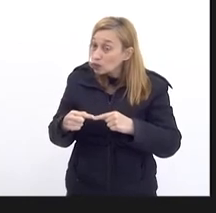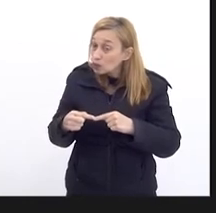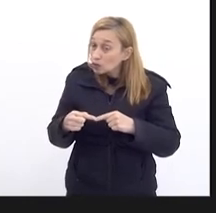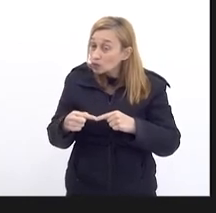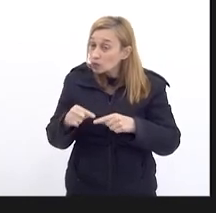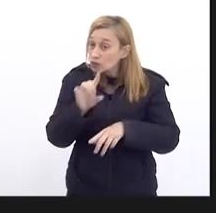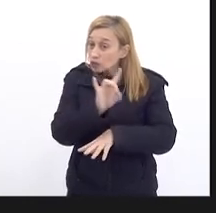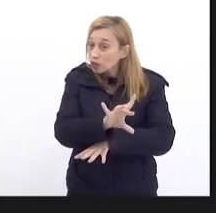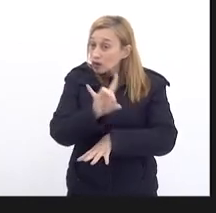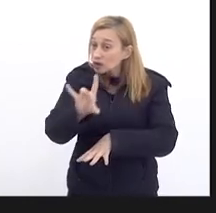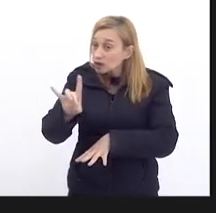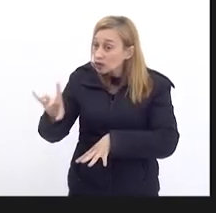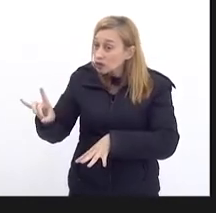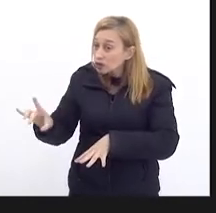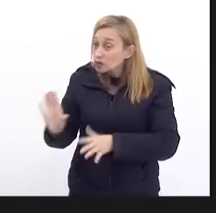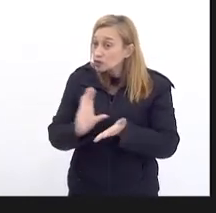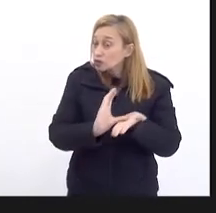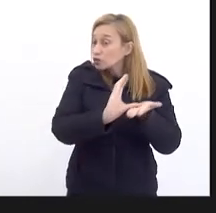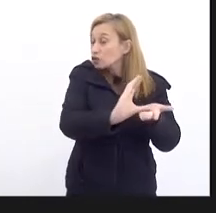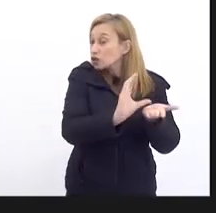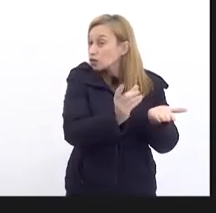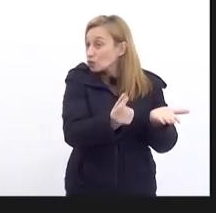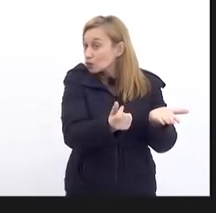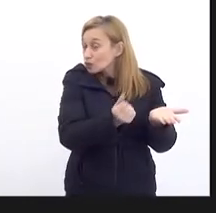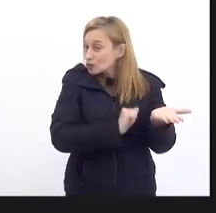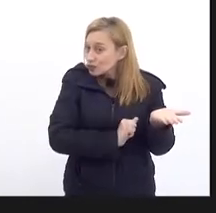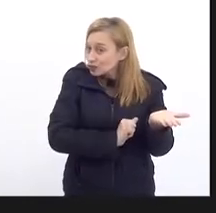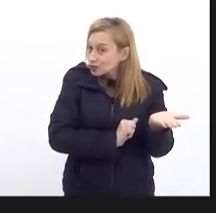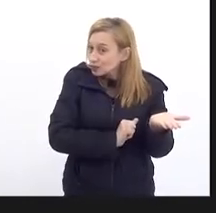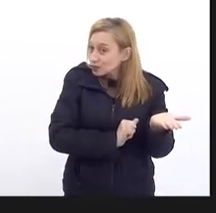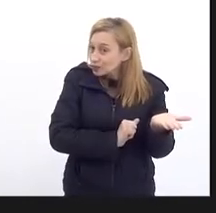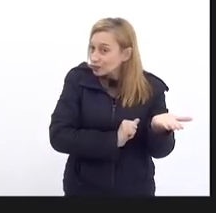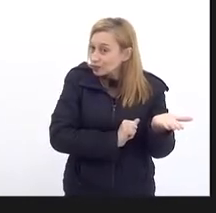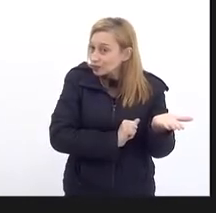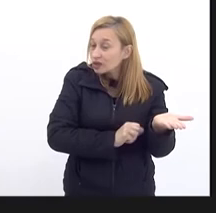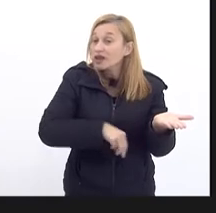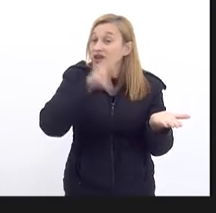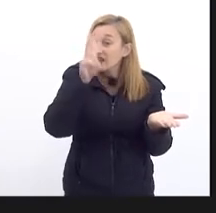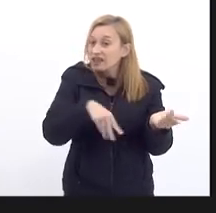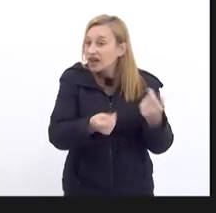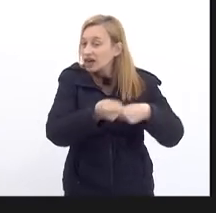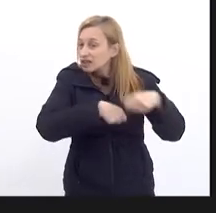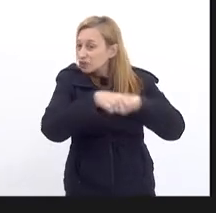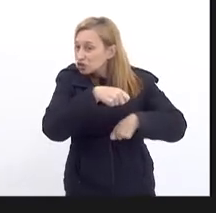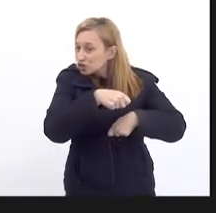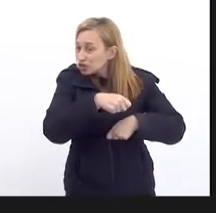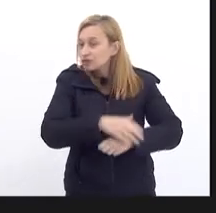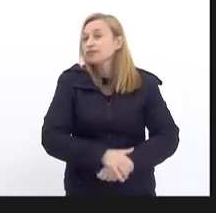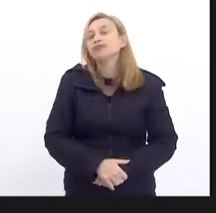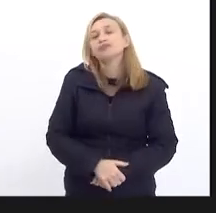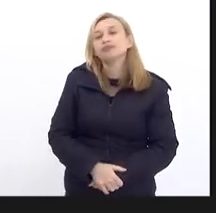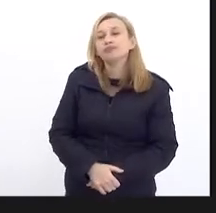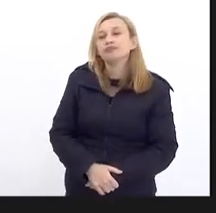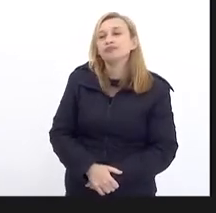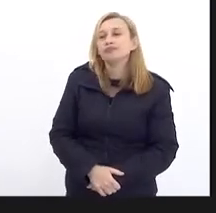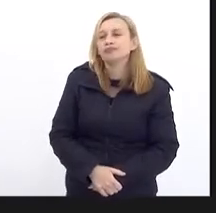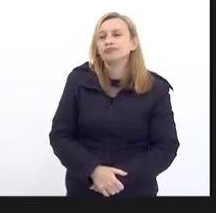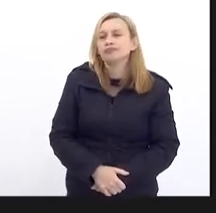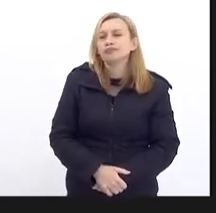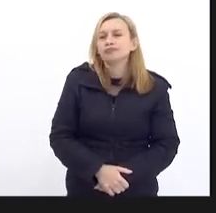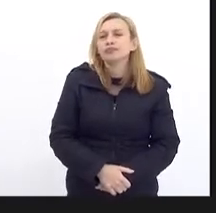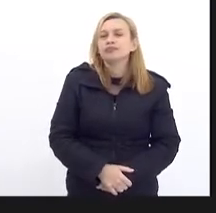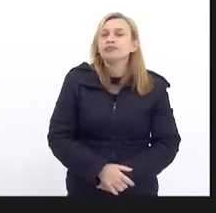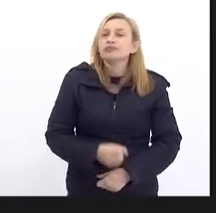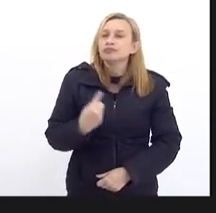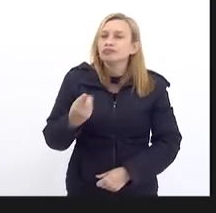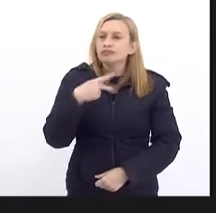Dos recursos Nas mãos De quem está Coordenando Qualquer tipo De atividade O que nós